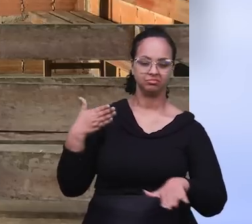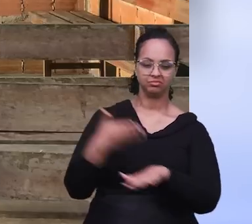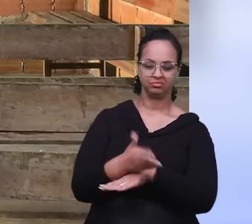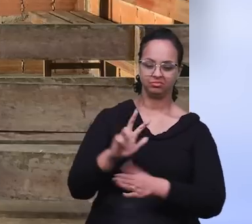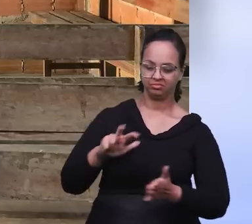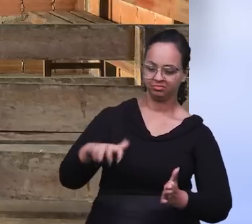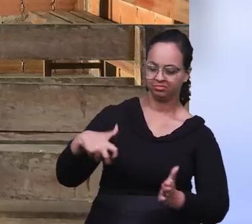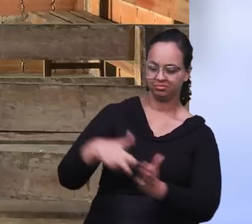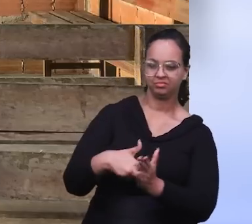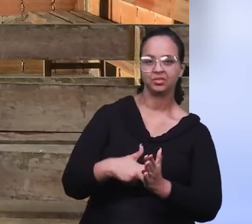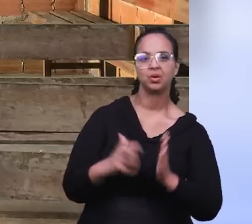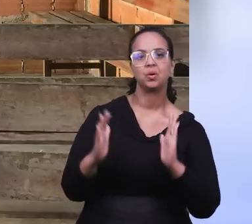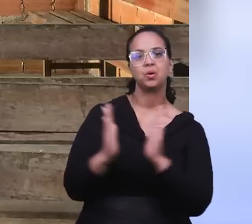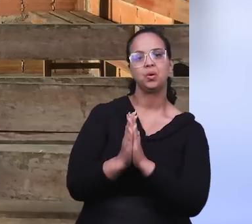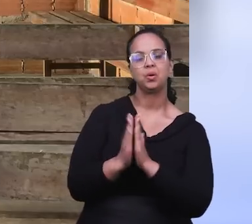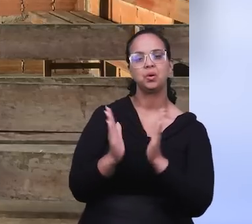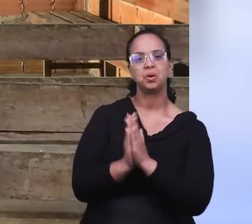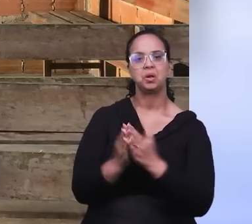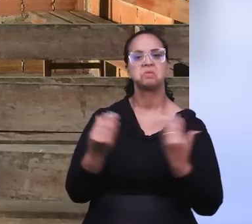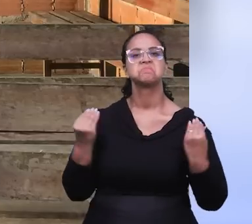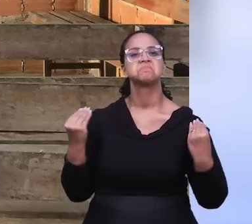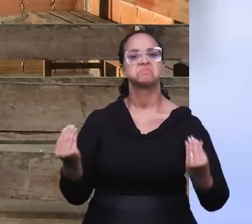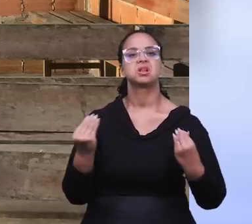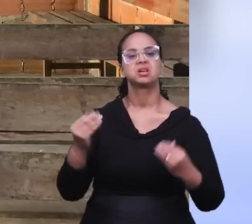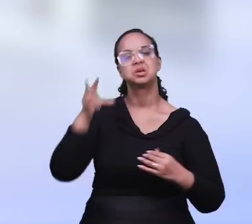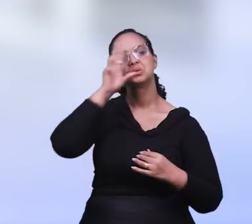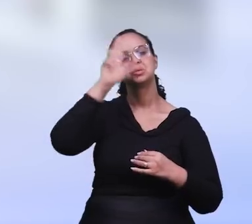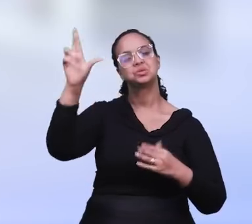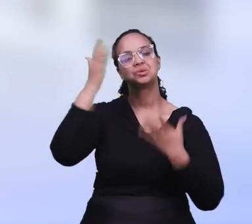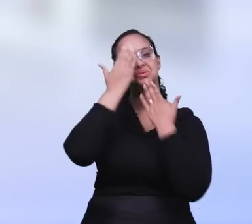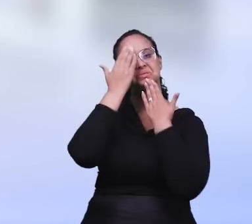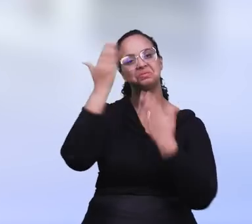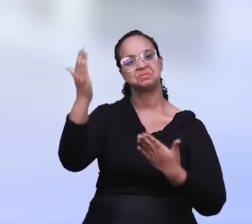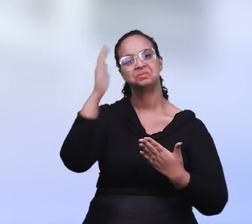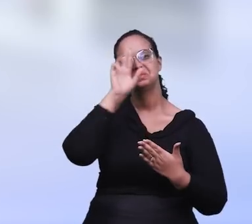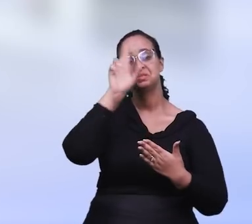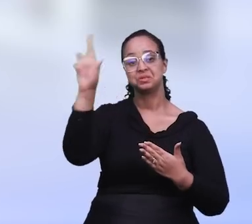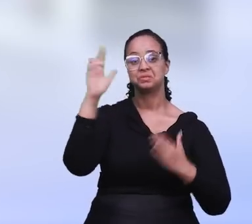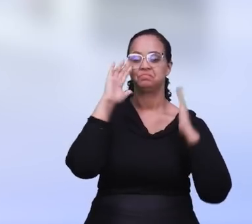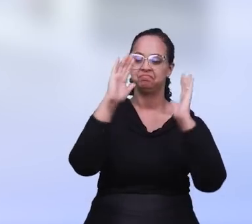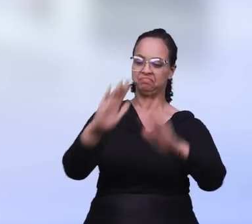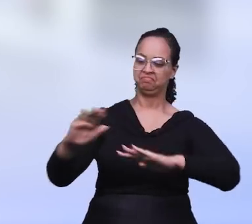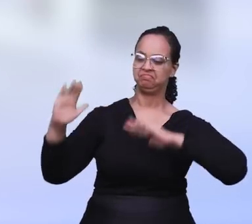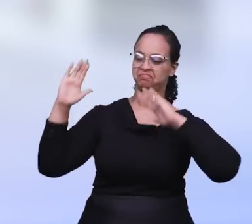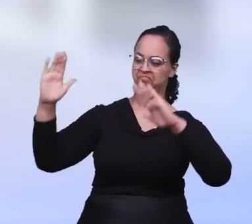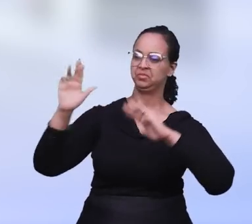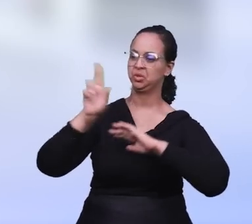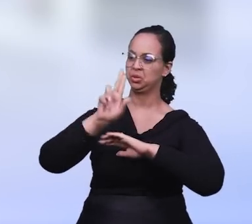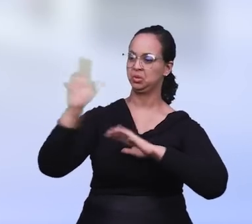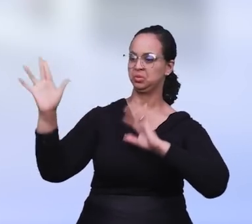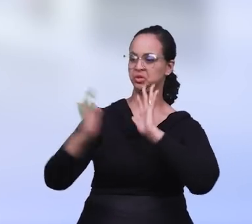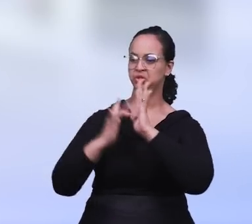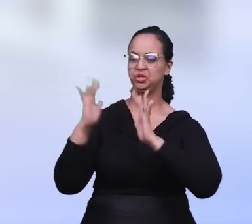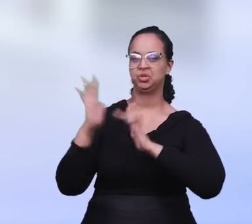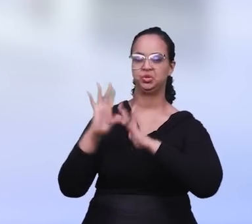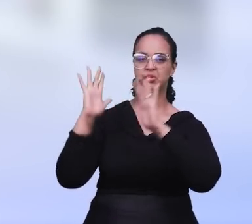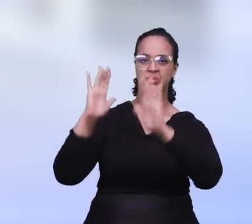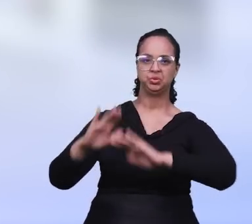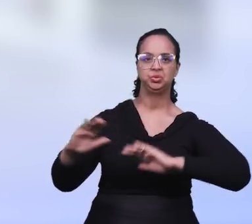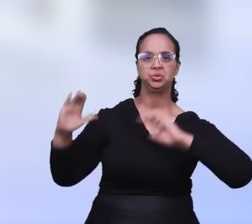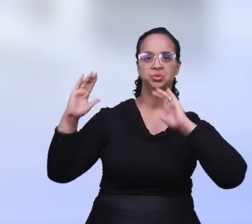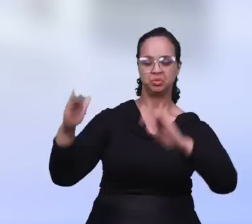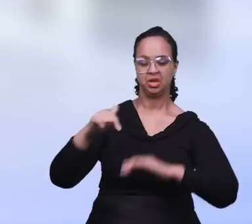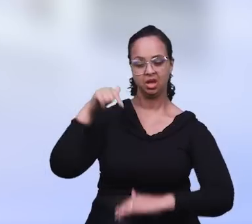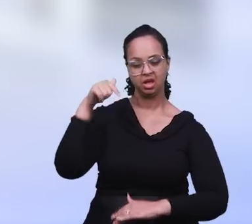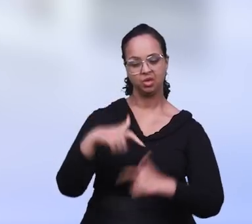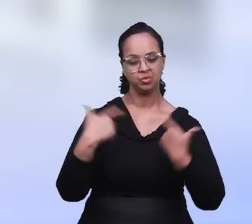orar de joelhos. E tudo isso para a glória do nome do Senhor Jesus, para a exaltação do nome dEle. Porque